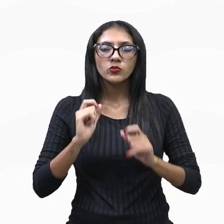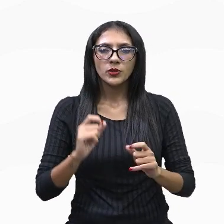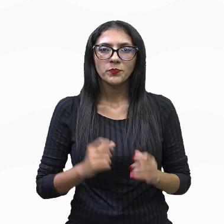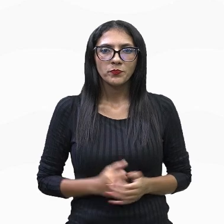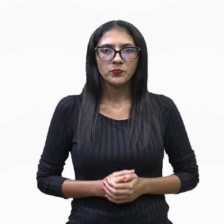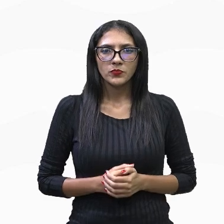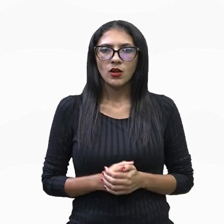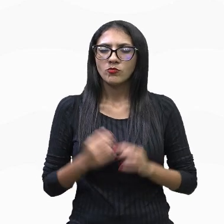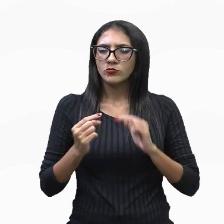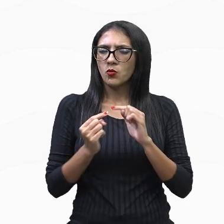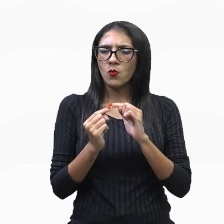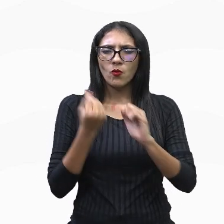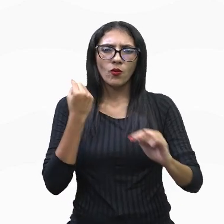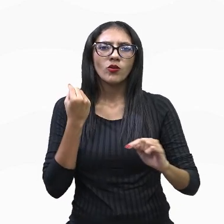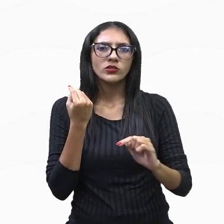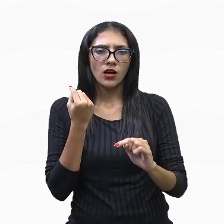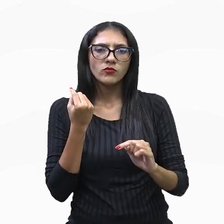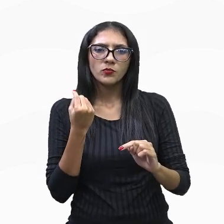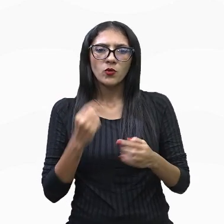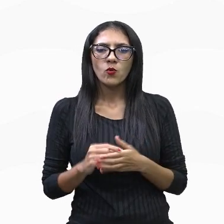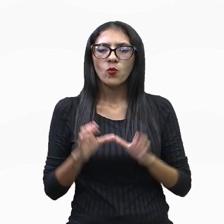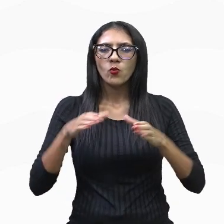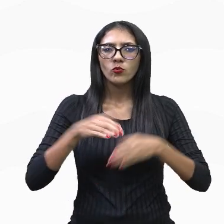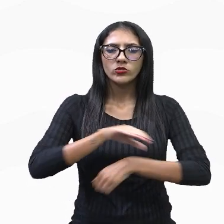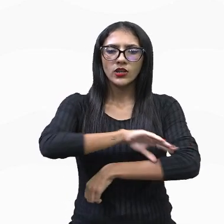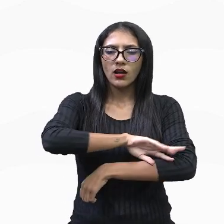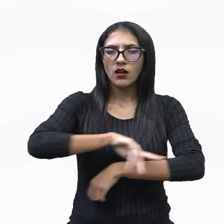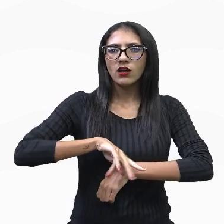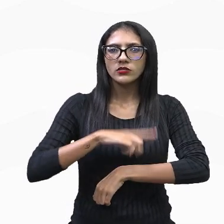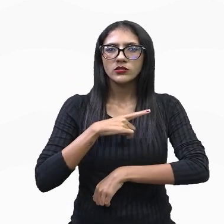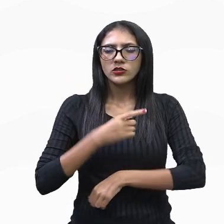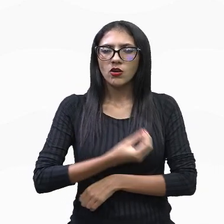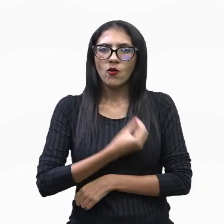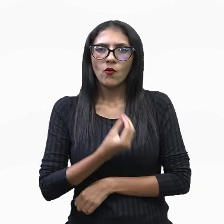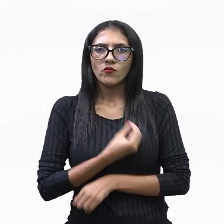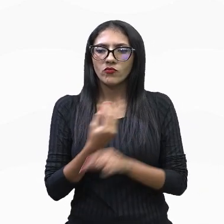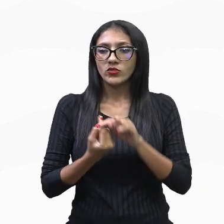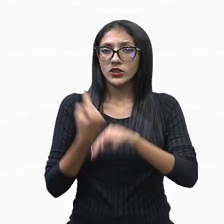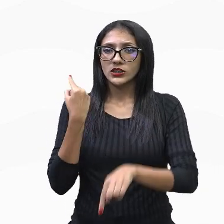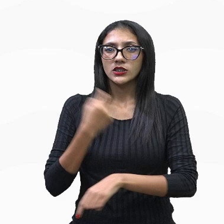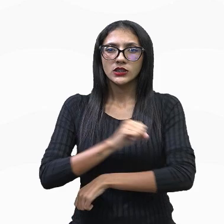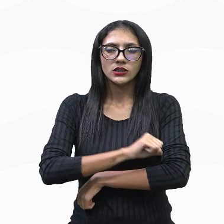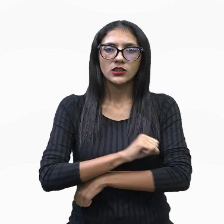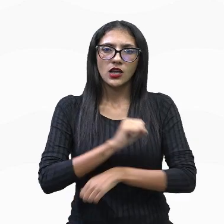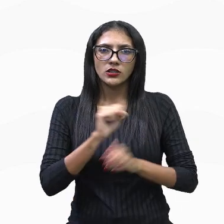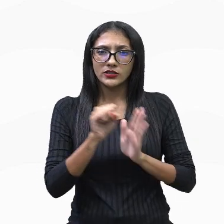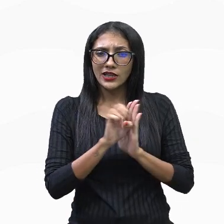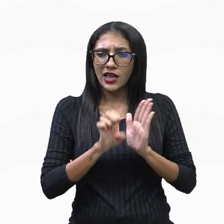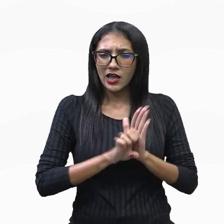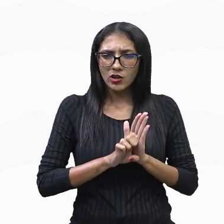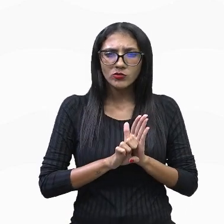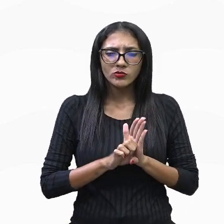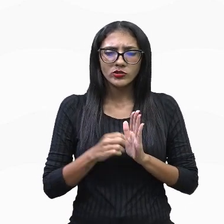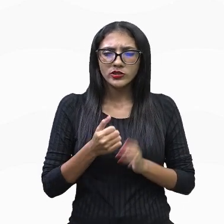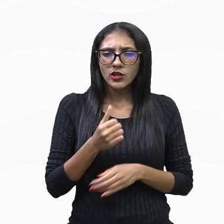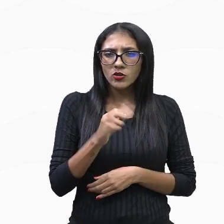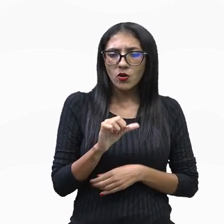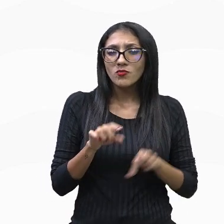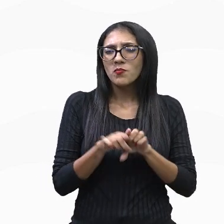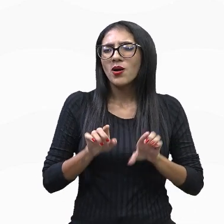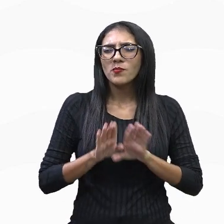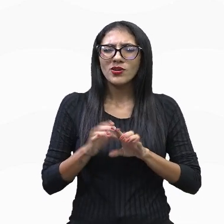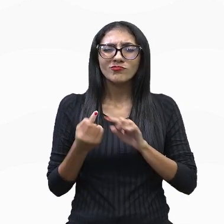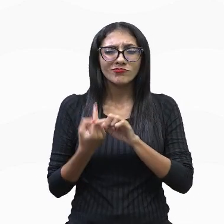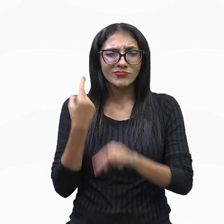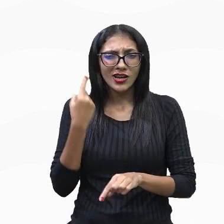mistura das raças vigentes no século XIX. Vocês se lembram muito bem disso daí. Já lá desde o século XV, que